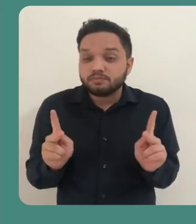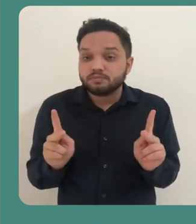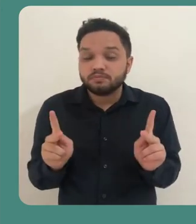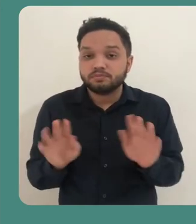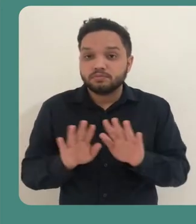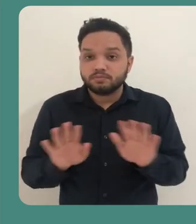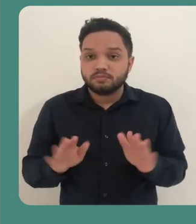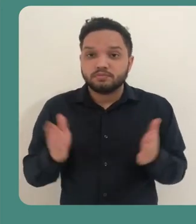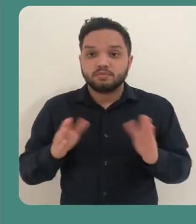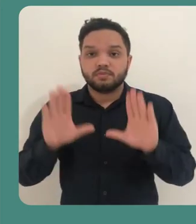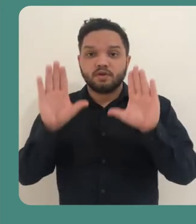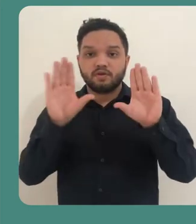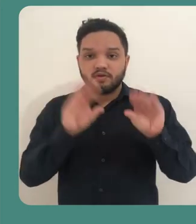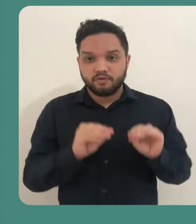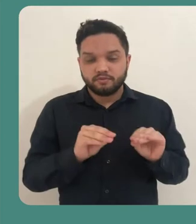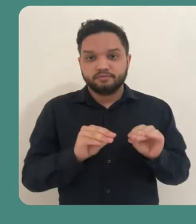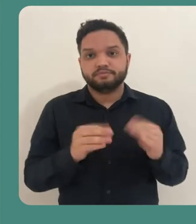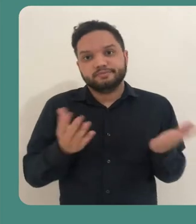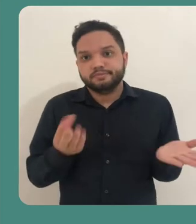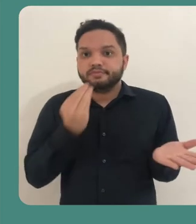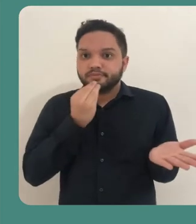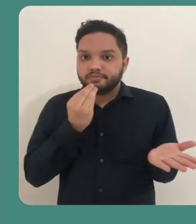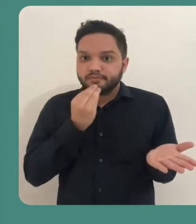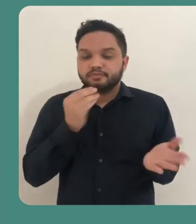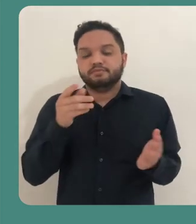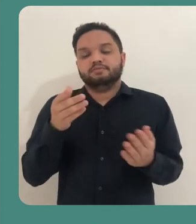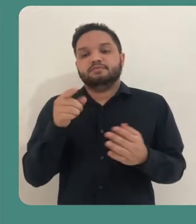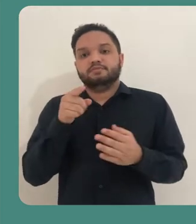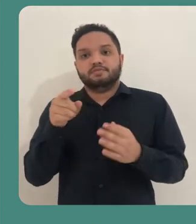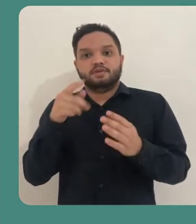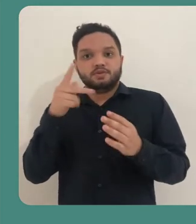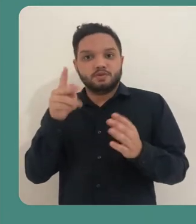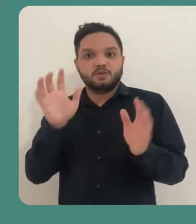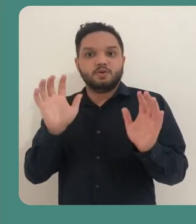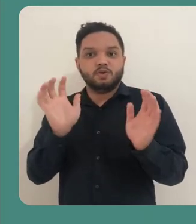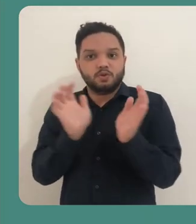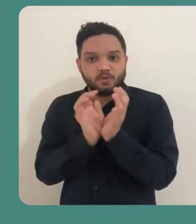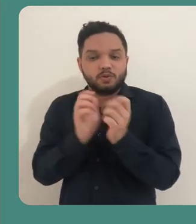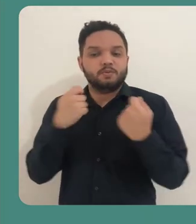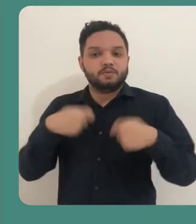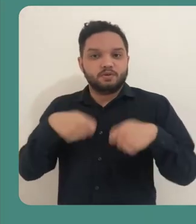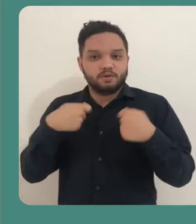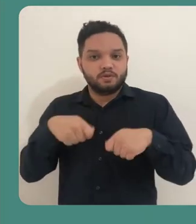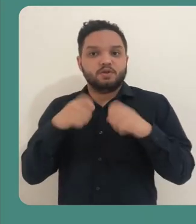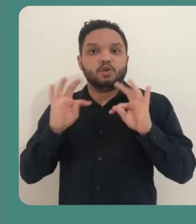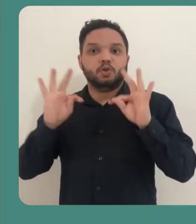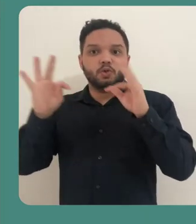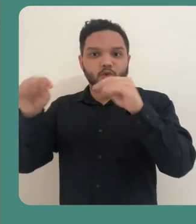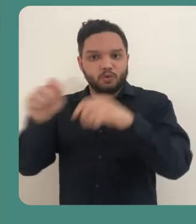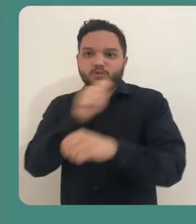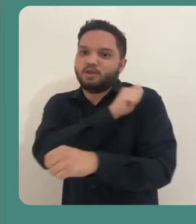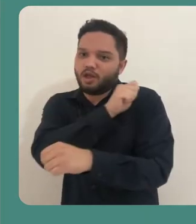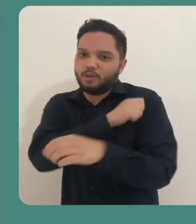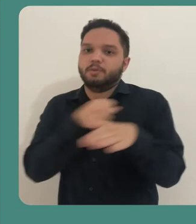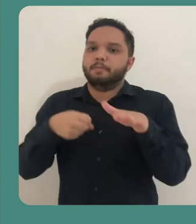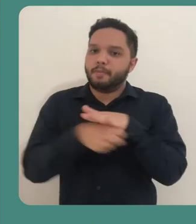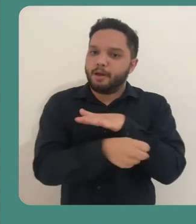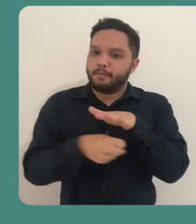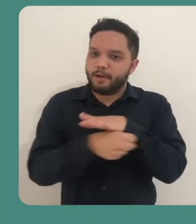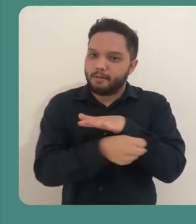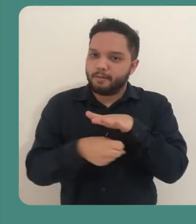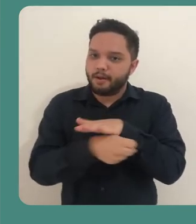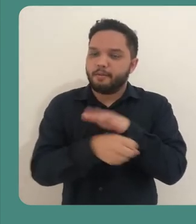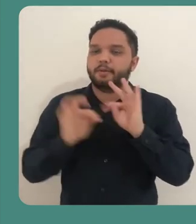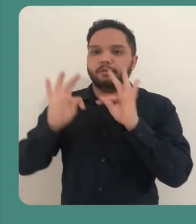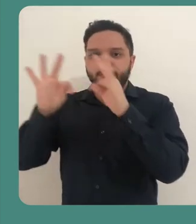Pronto. E vou fechar. Claro que você, para a sua turma, vai precisar agregar todos os estudantes